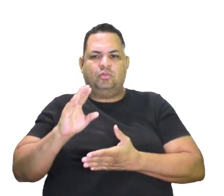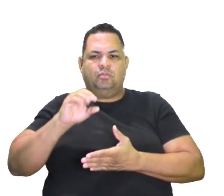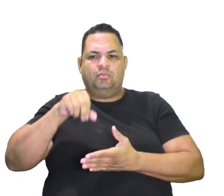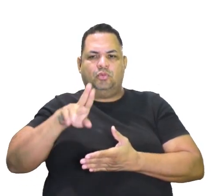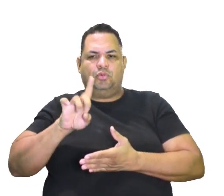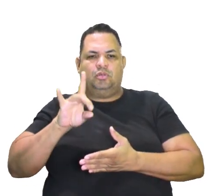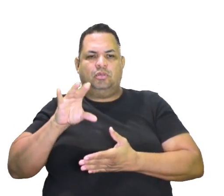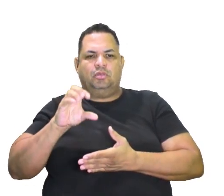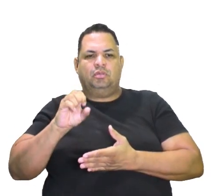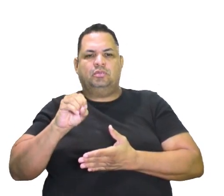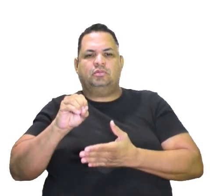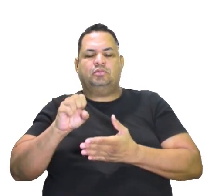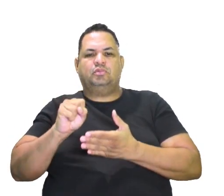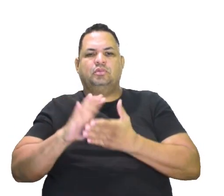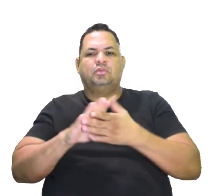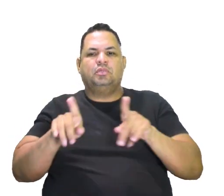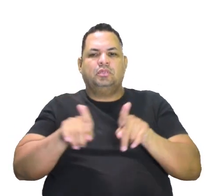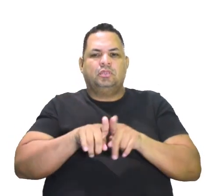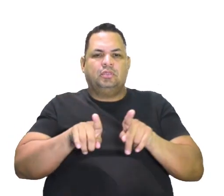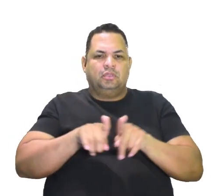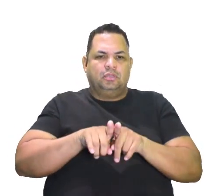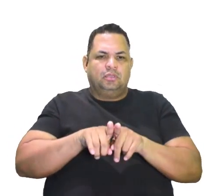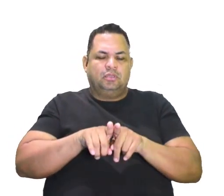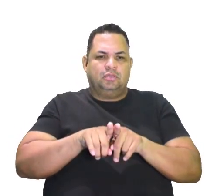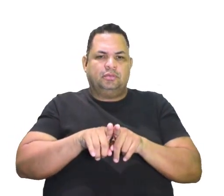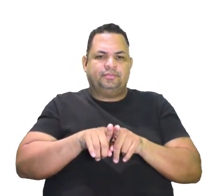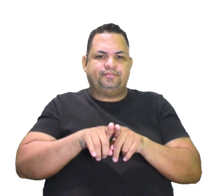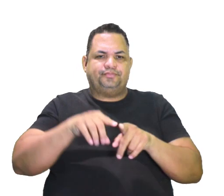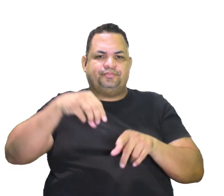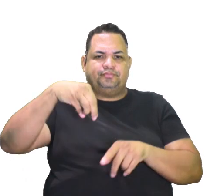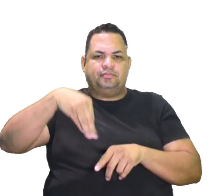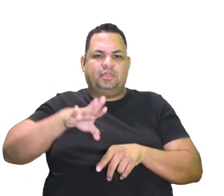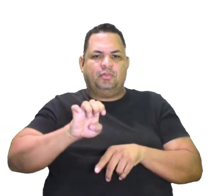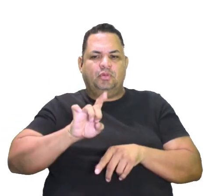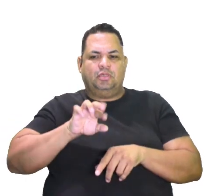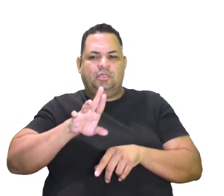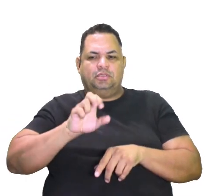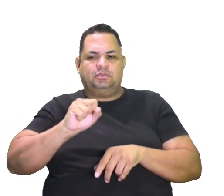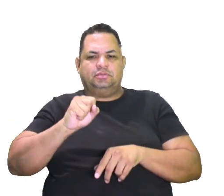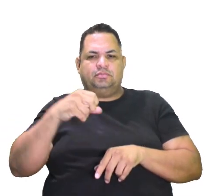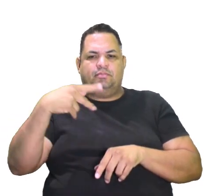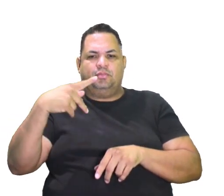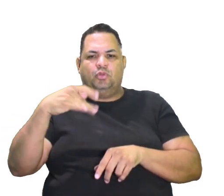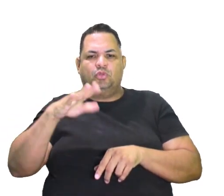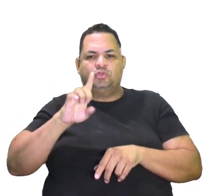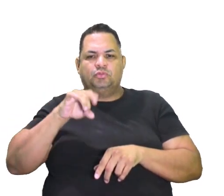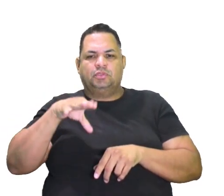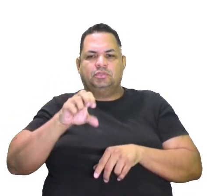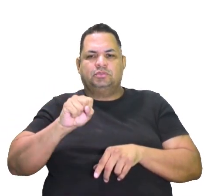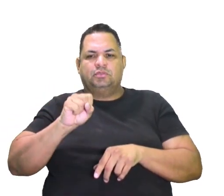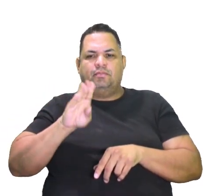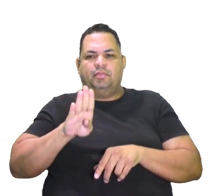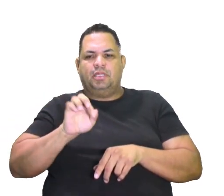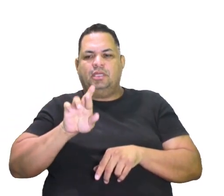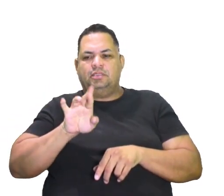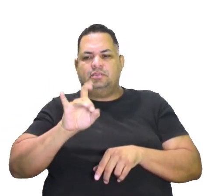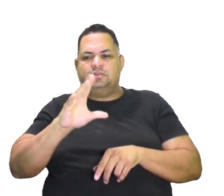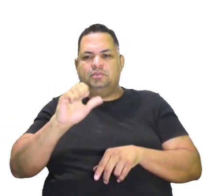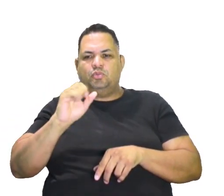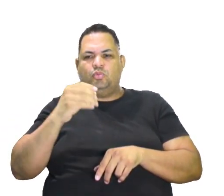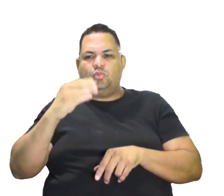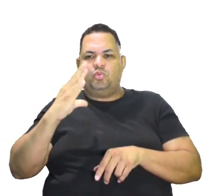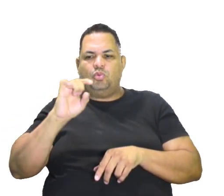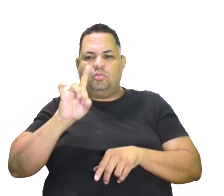Azevedo e memórias póstumas de Braz Cubas, de Machado de